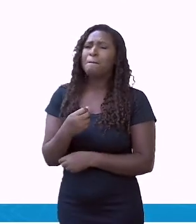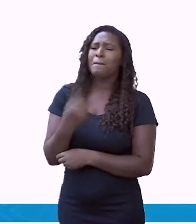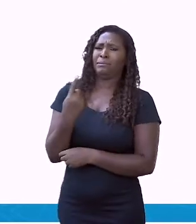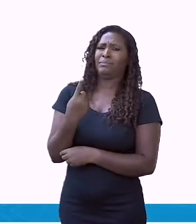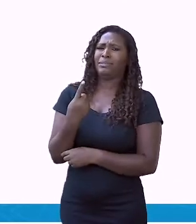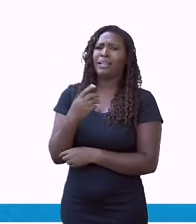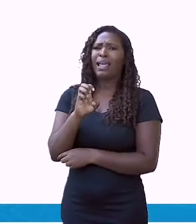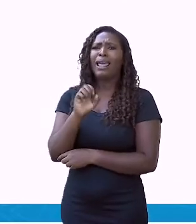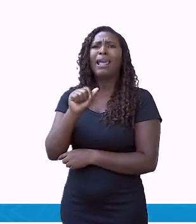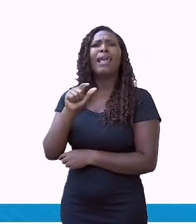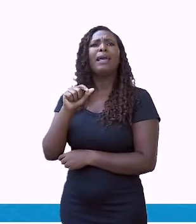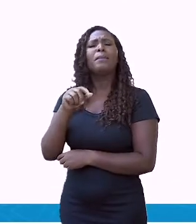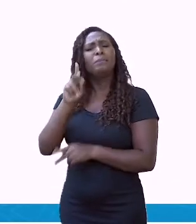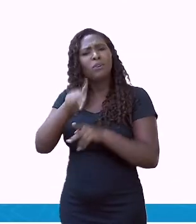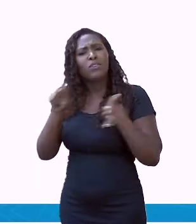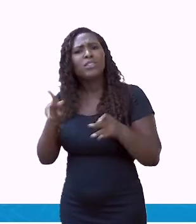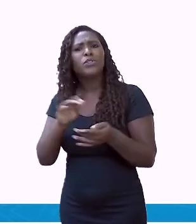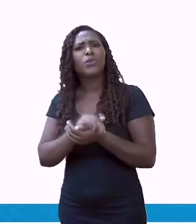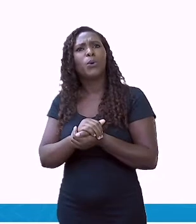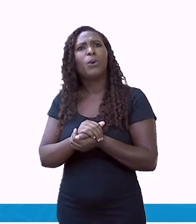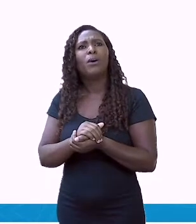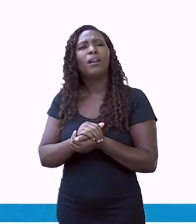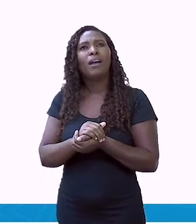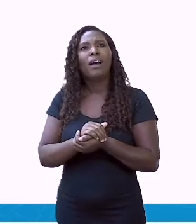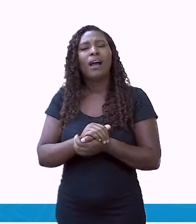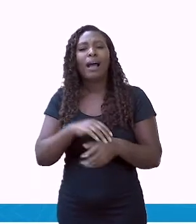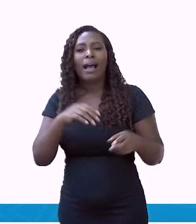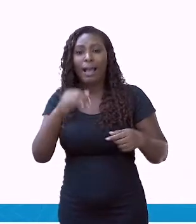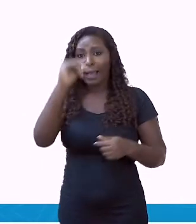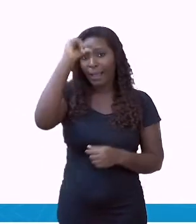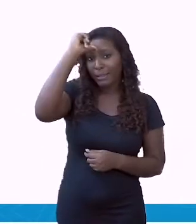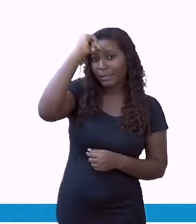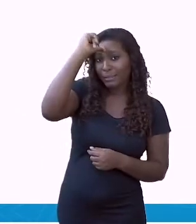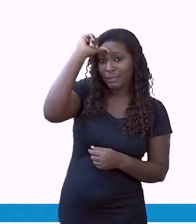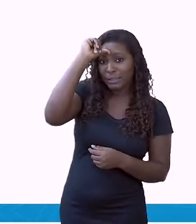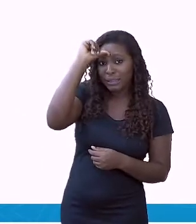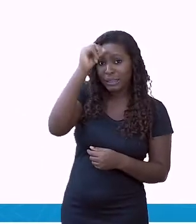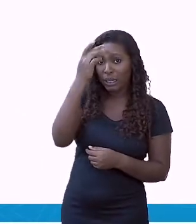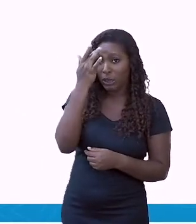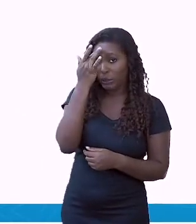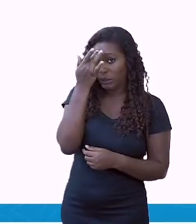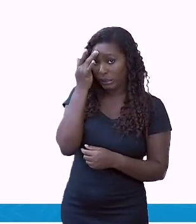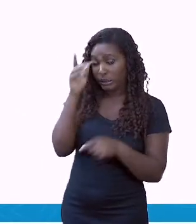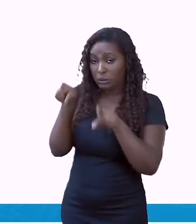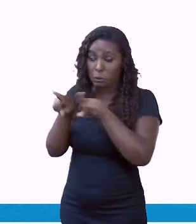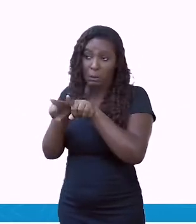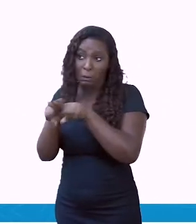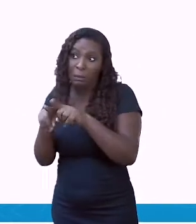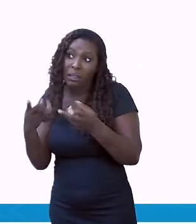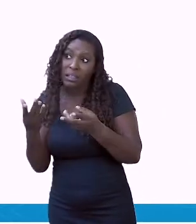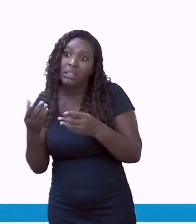E a China tem tecnologia, eu sei. Mas a agricultura, a